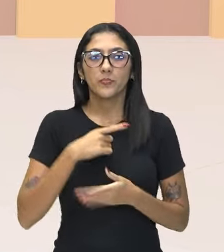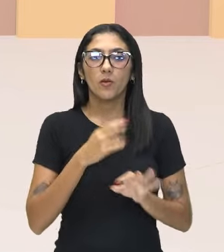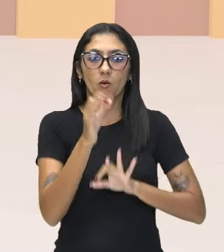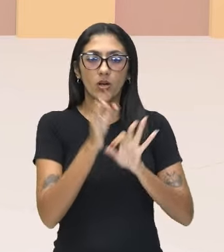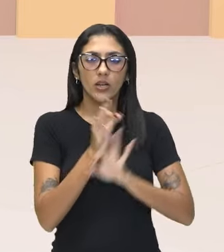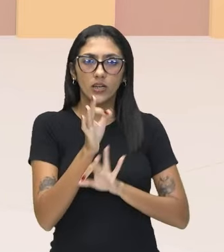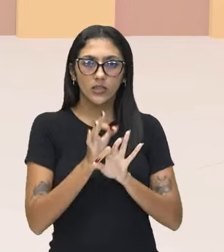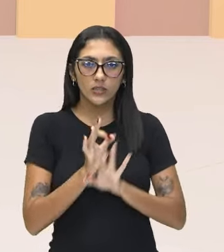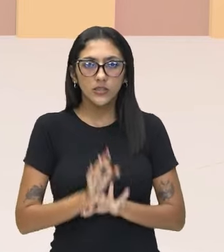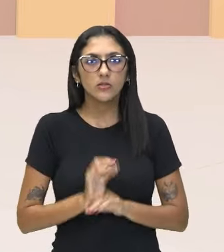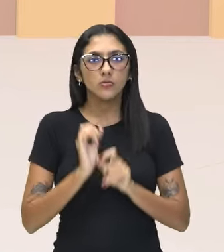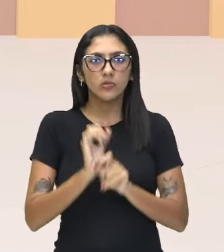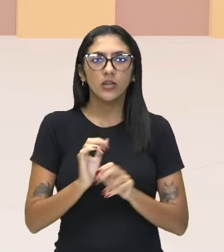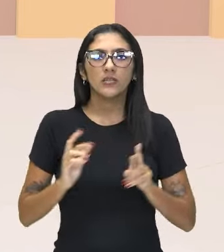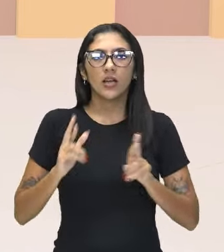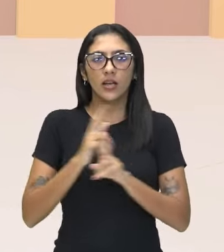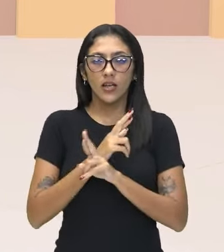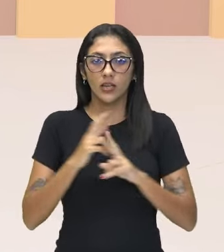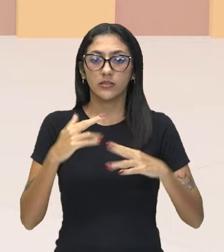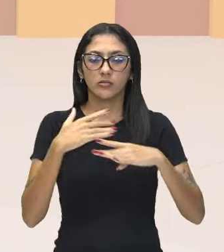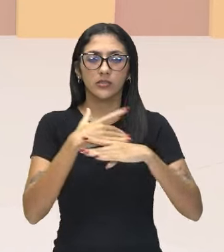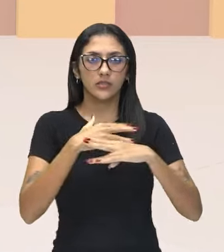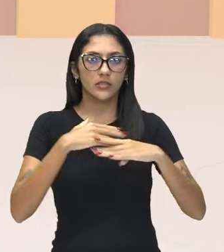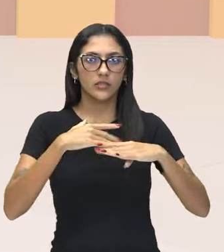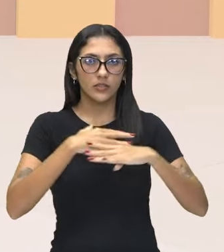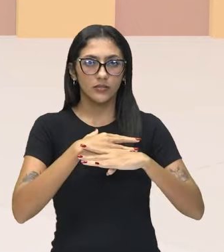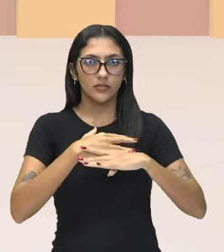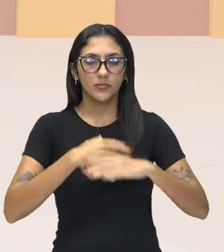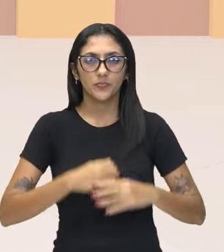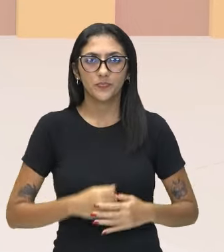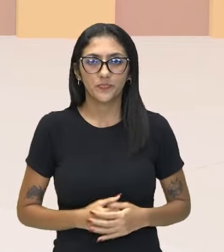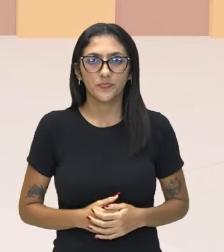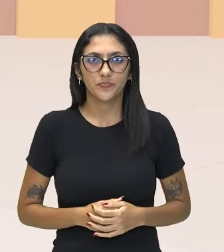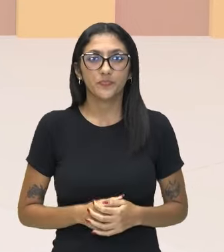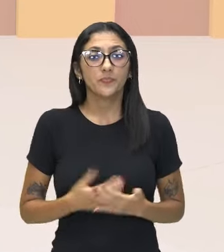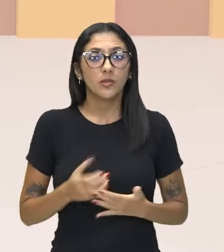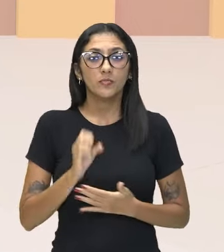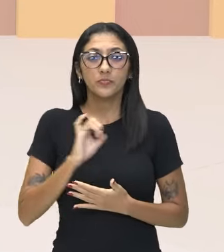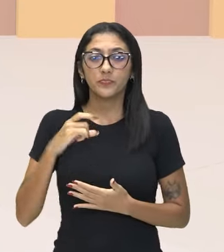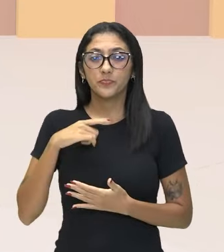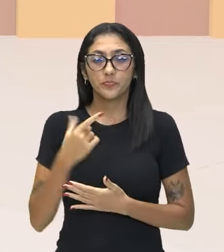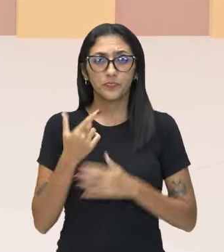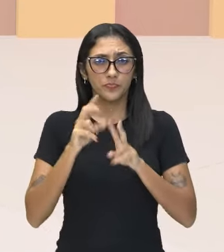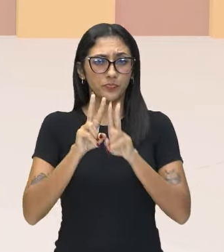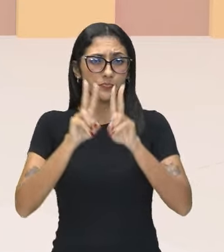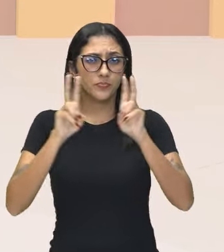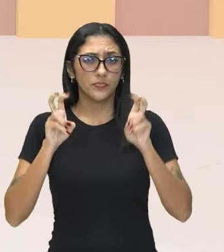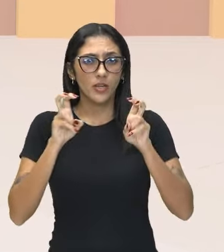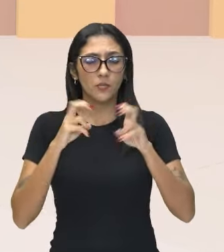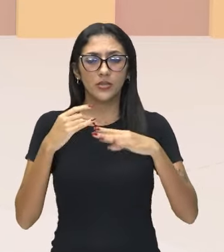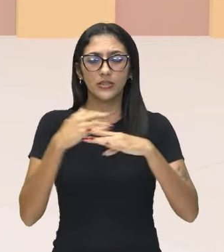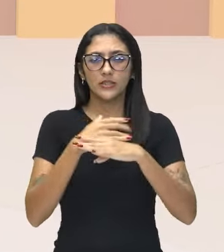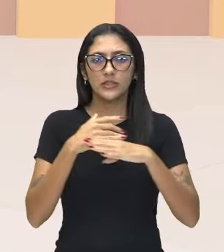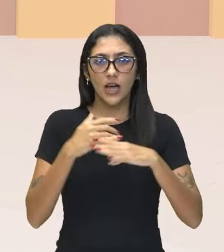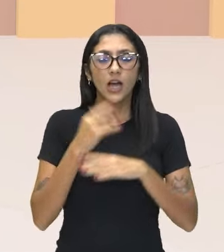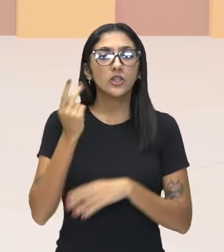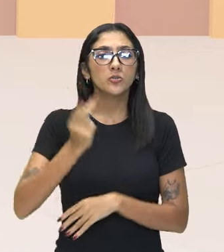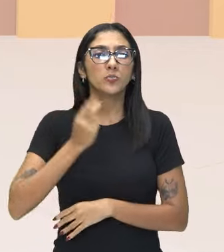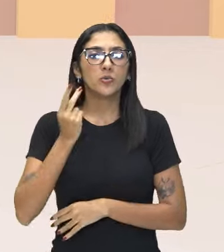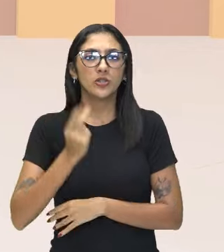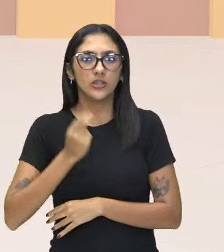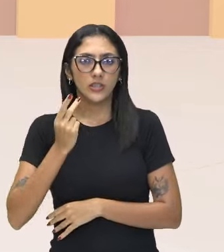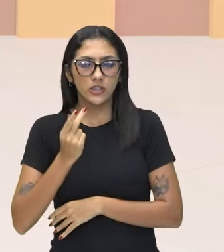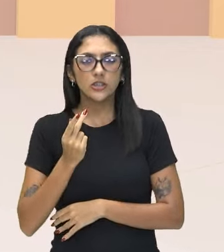refere à cidade. Ou seja, quando nós falamos de política, nós estamos falando de bem